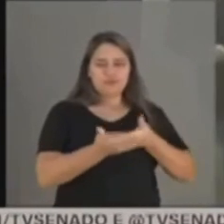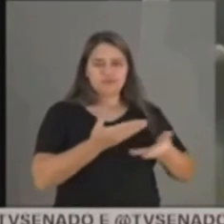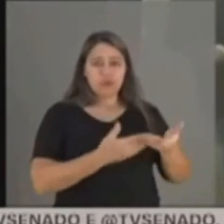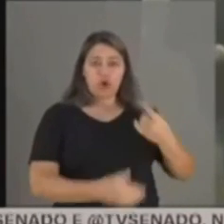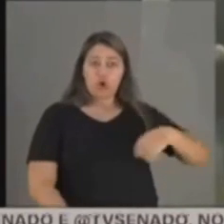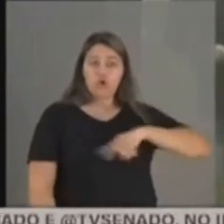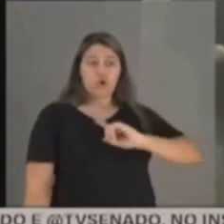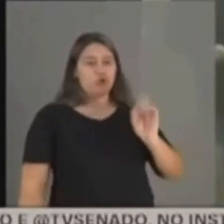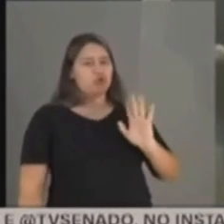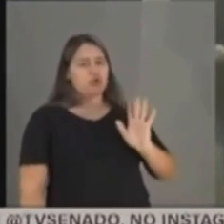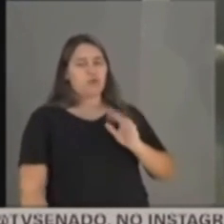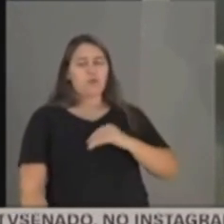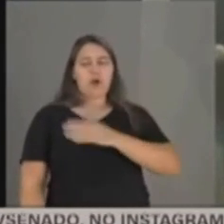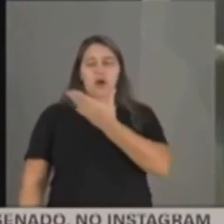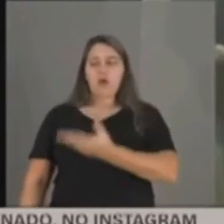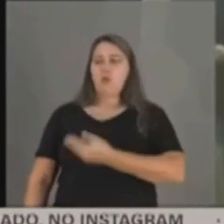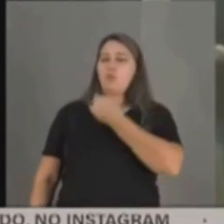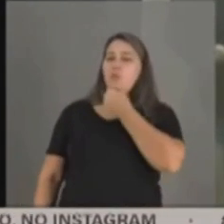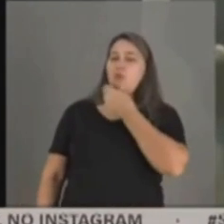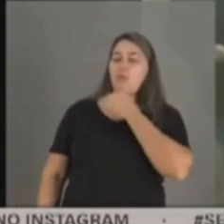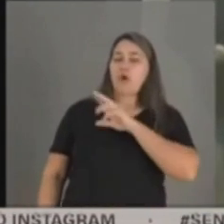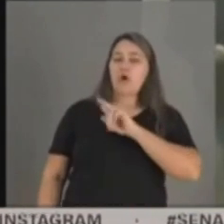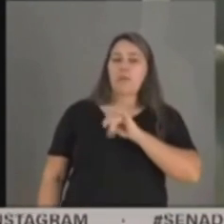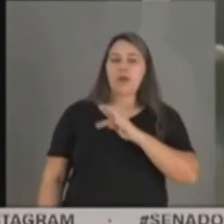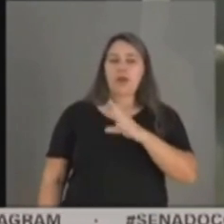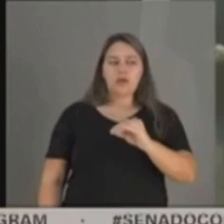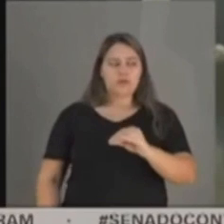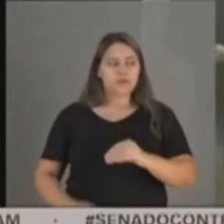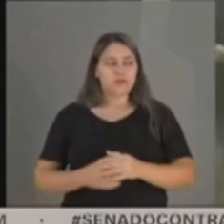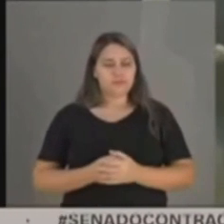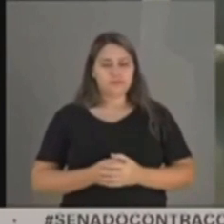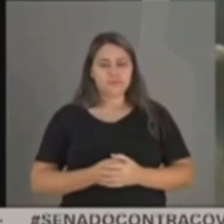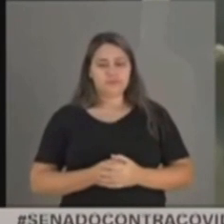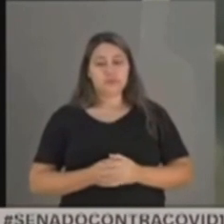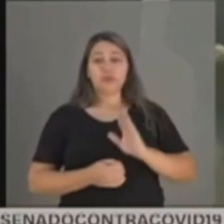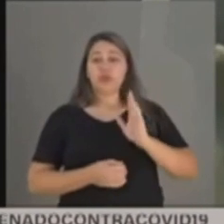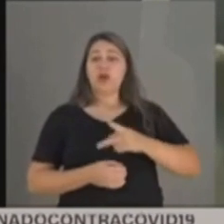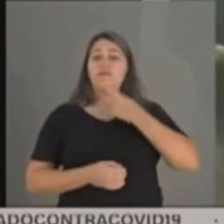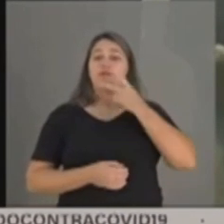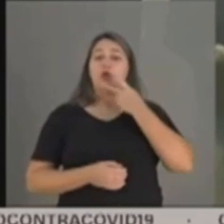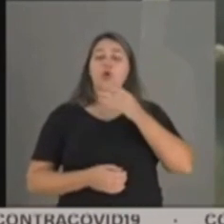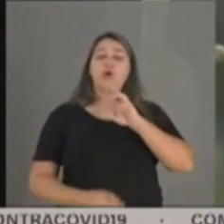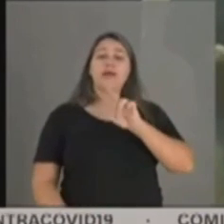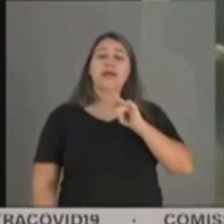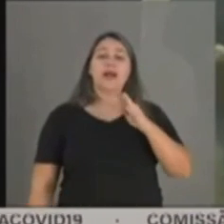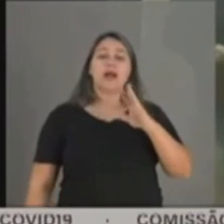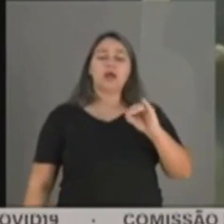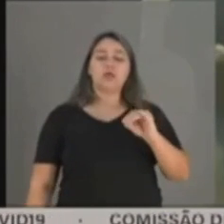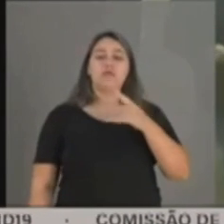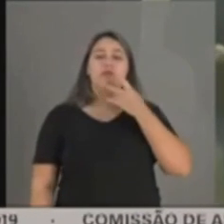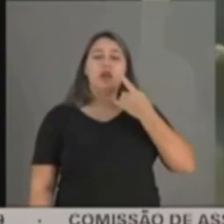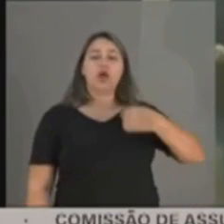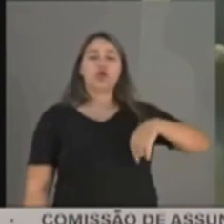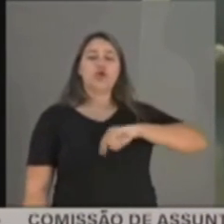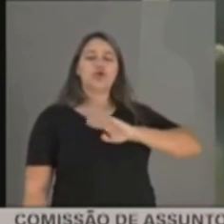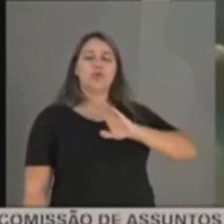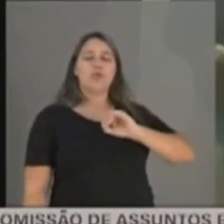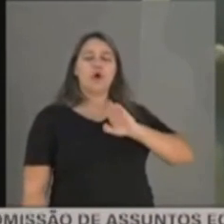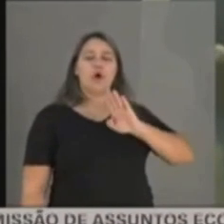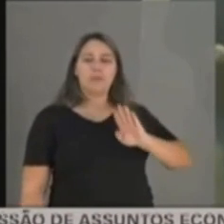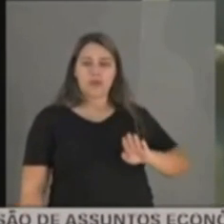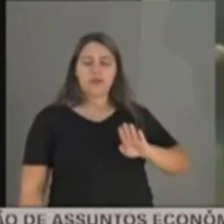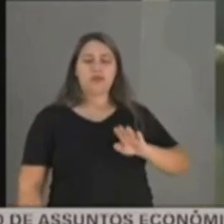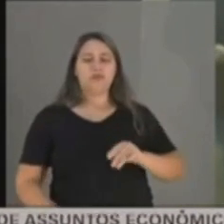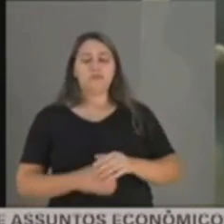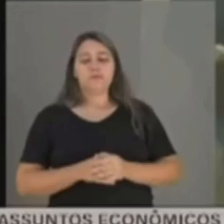Nosso não, né? Para o senhor Roberto Ferreira Dias. Dito, inclusive aqui pelo senhor Ricardo Santana, como o nosso Bob. Era assim que os